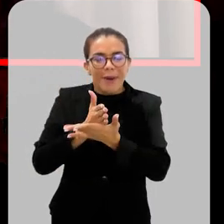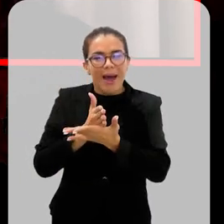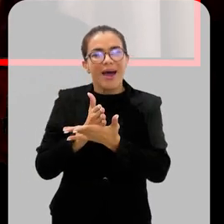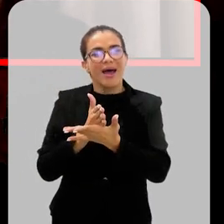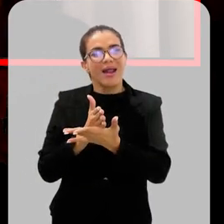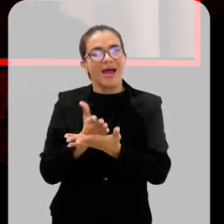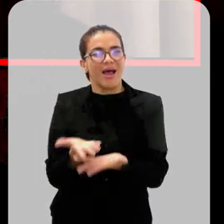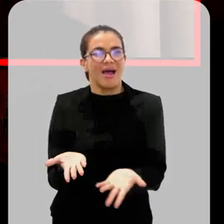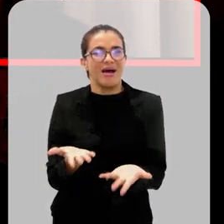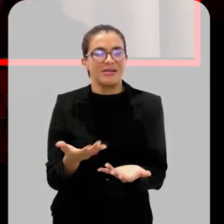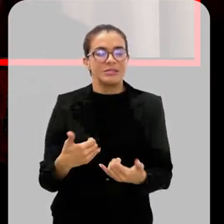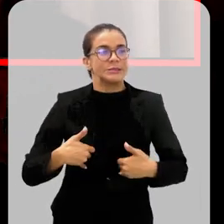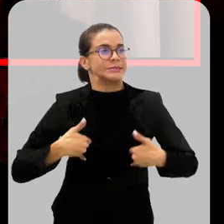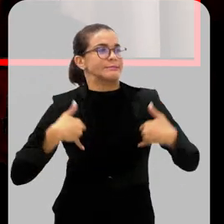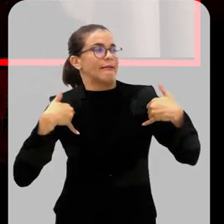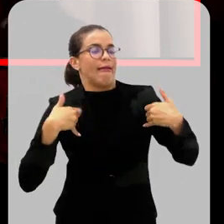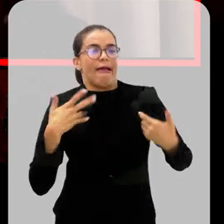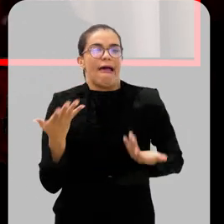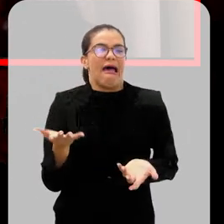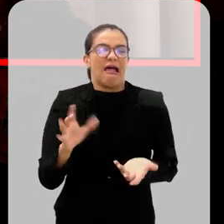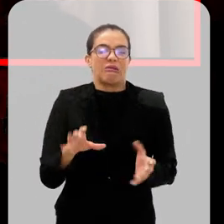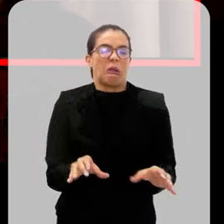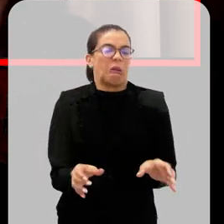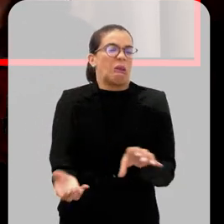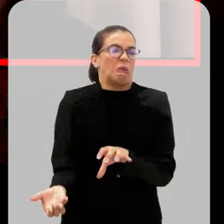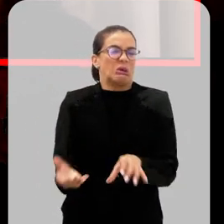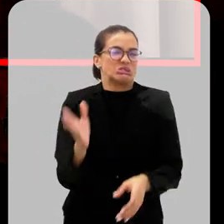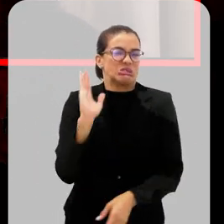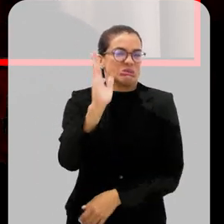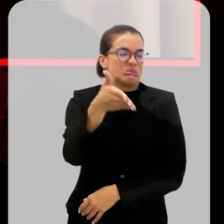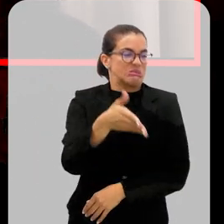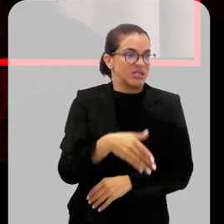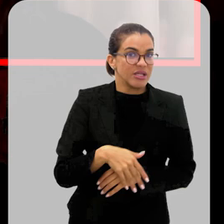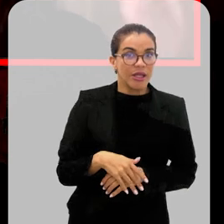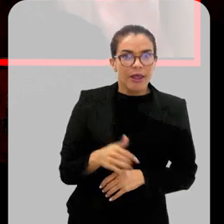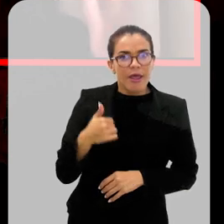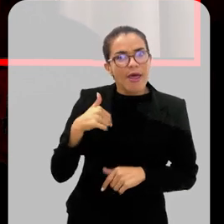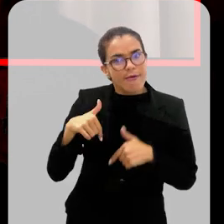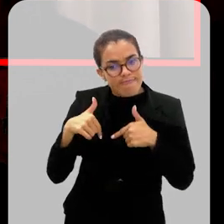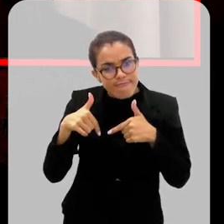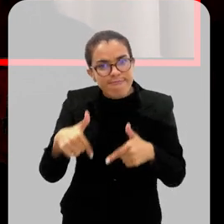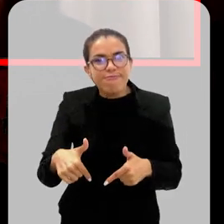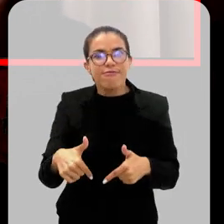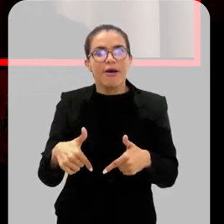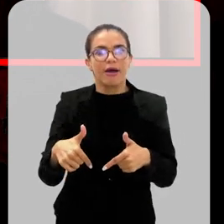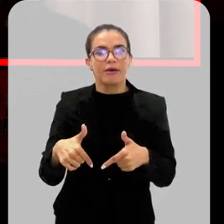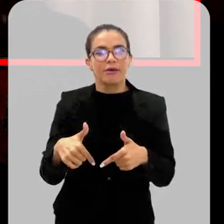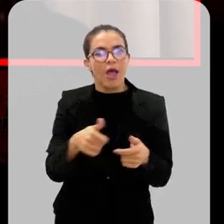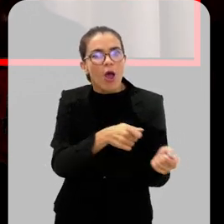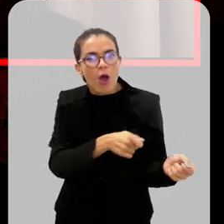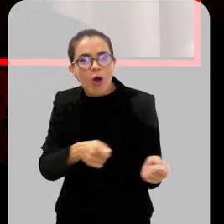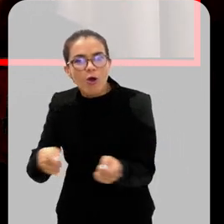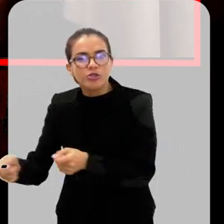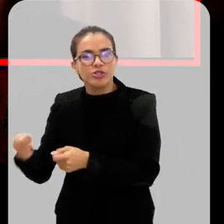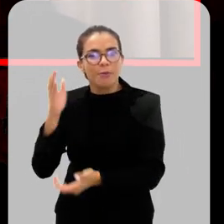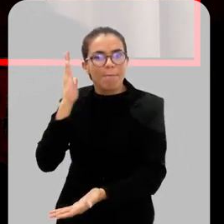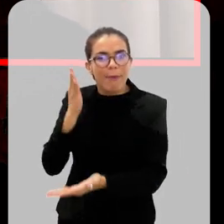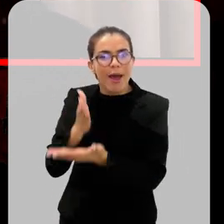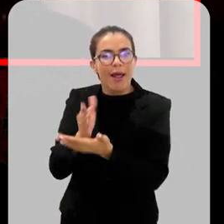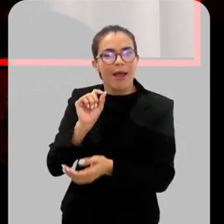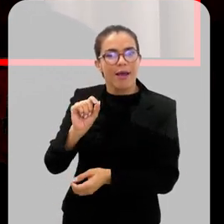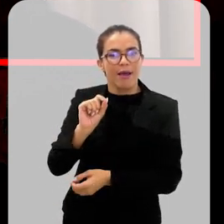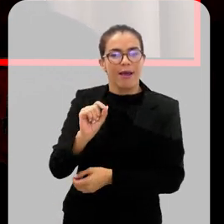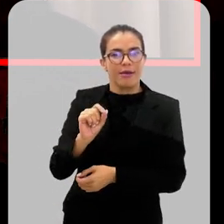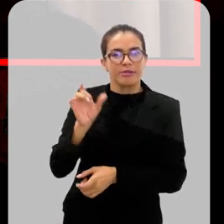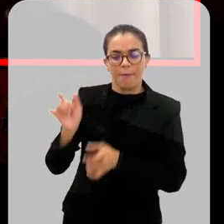parar de demagogia mesmo. Lá, vou virar um potinho. Não é isso. É tomar ações sistemáticas para eliminar criadores